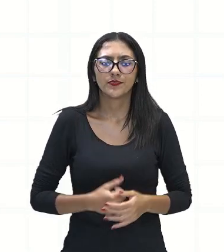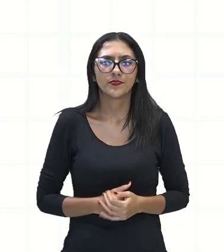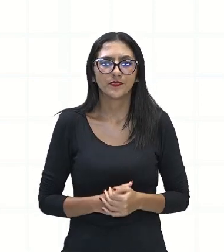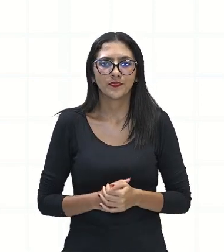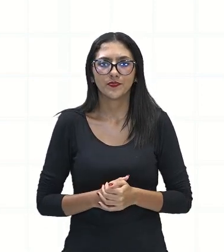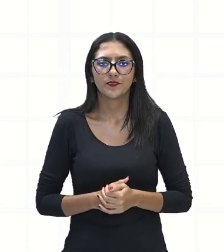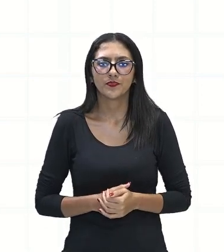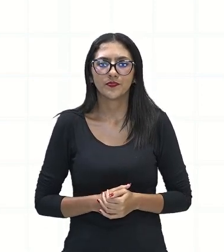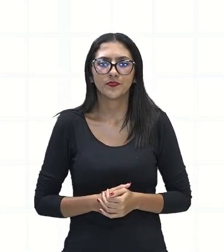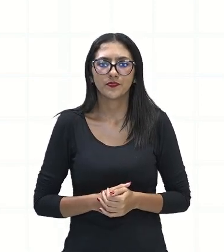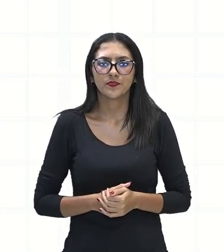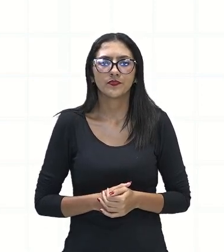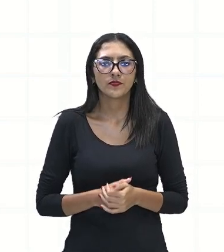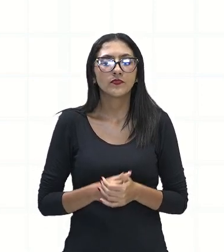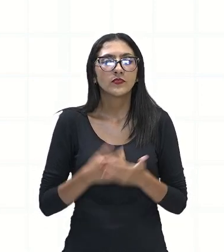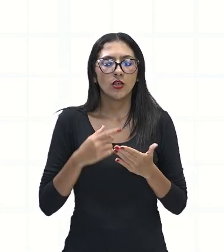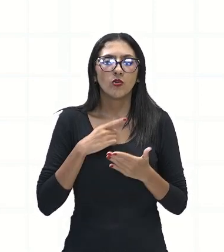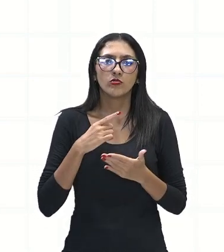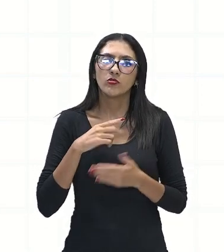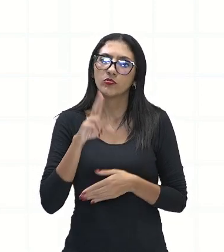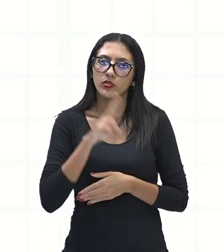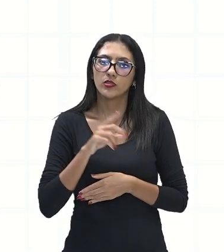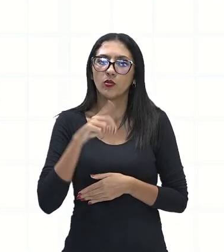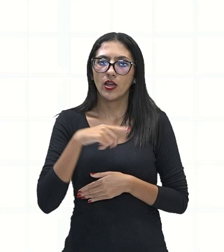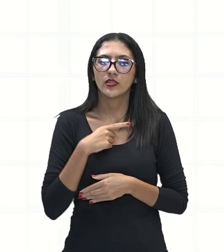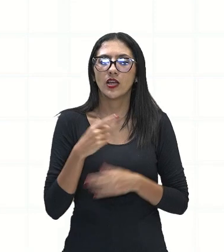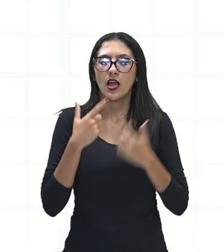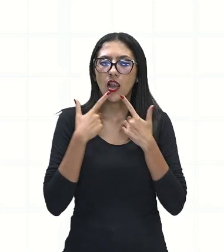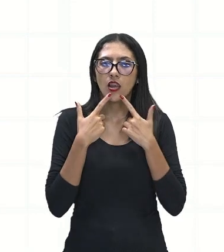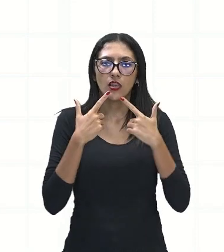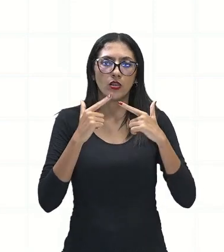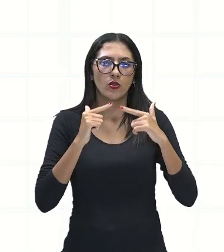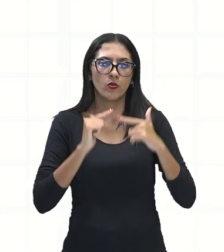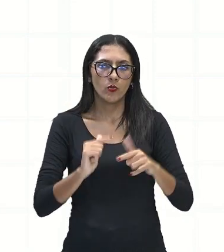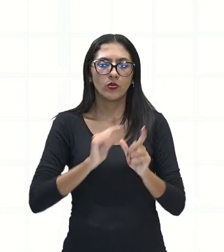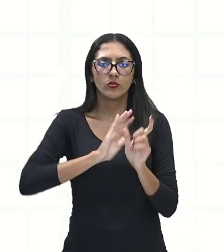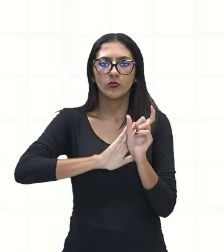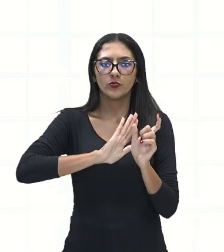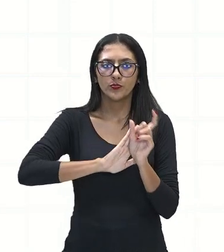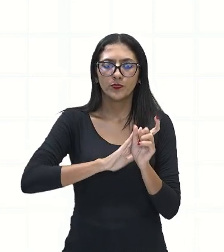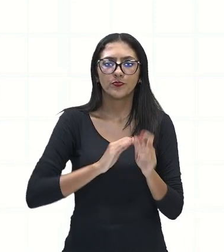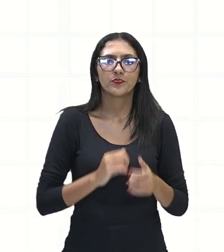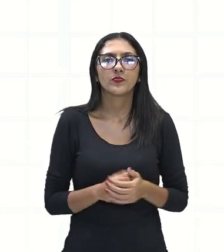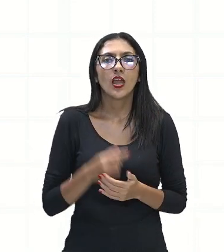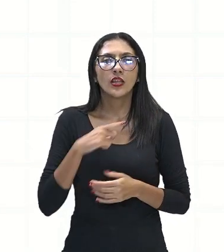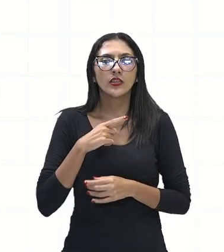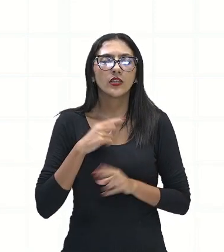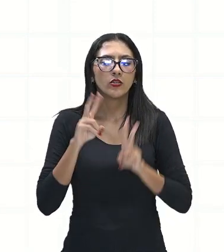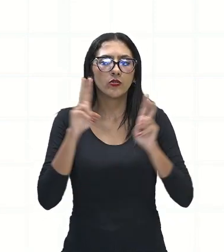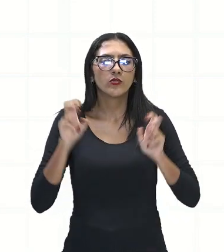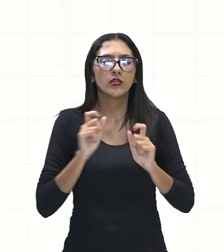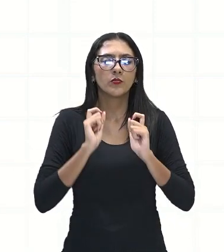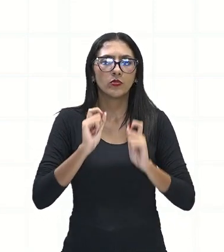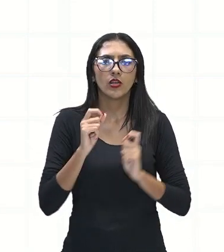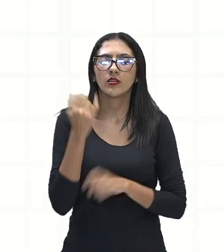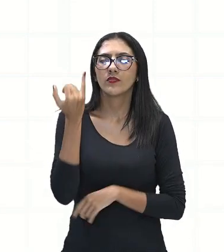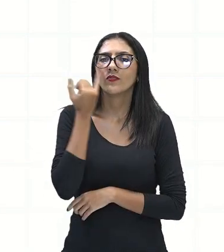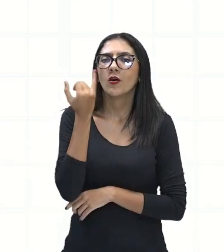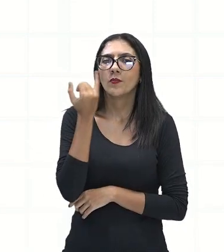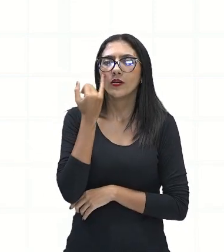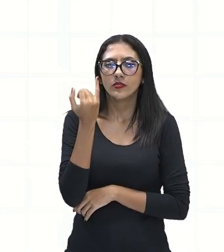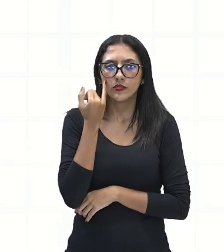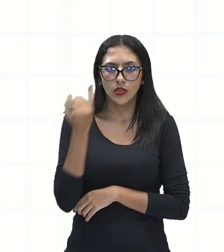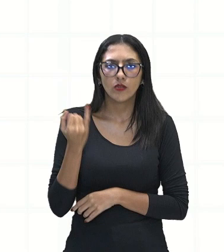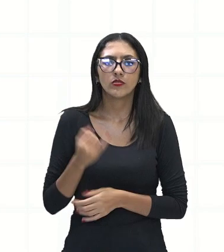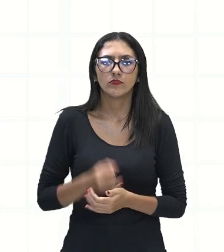estou utilizando uma linguagem denotativa, tá? Que aqui, no caso, vai trazer uma informação a respeito do registro de